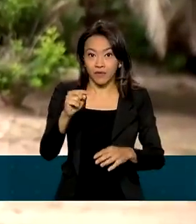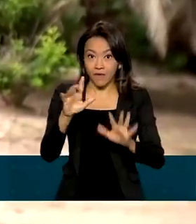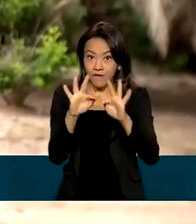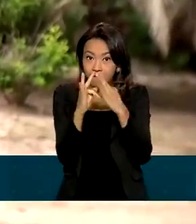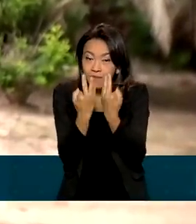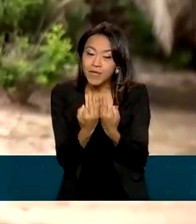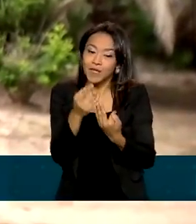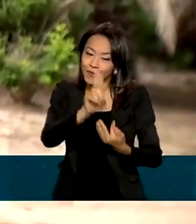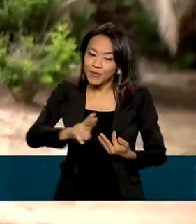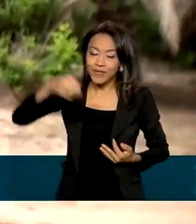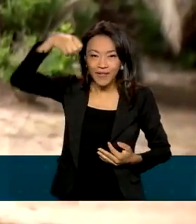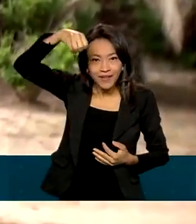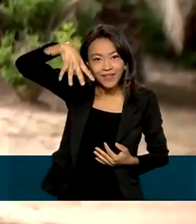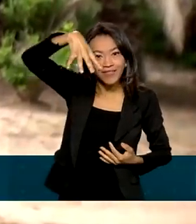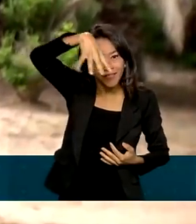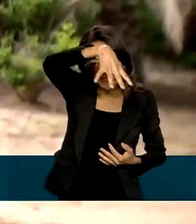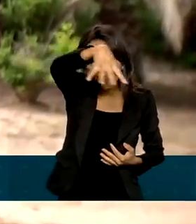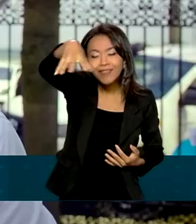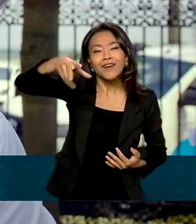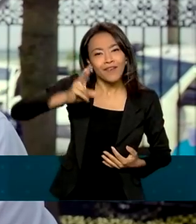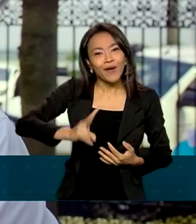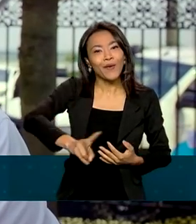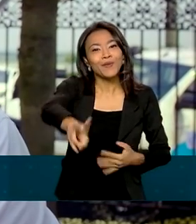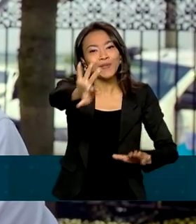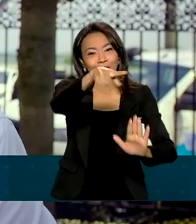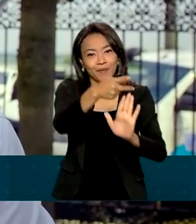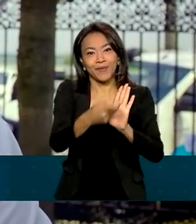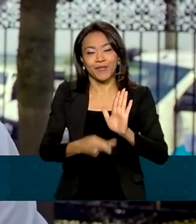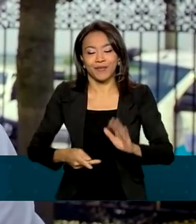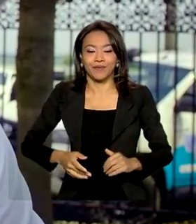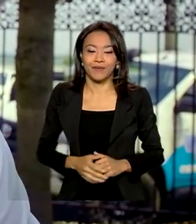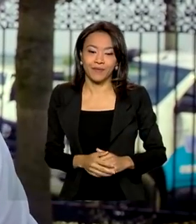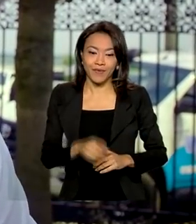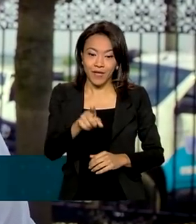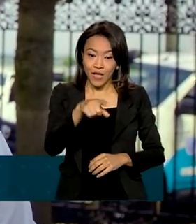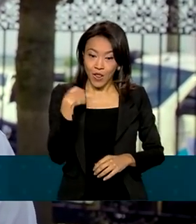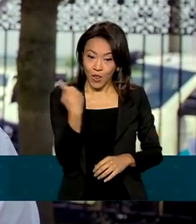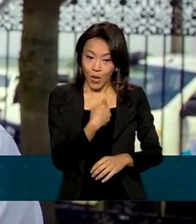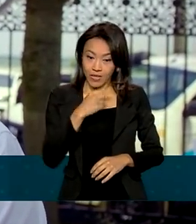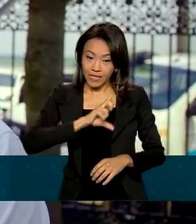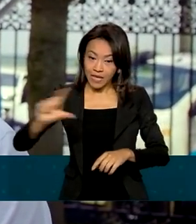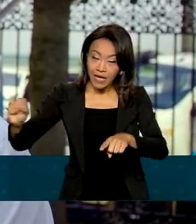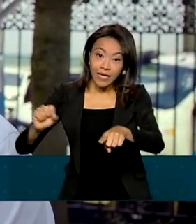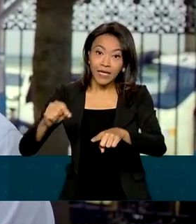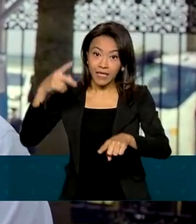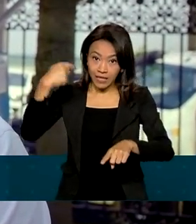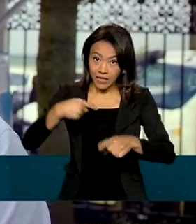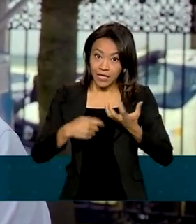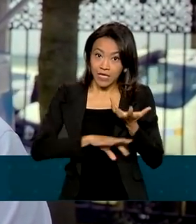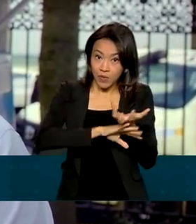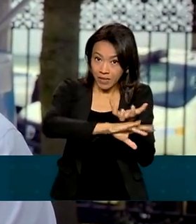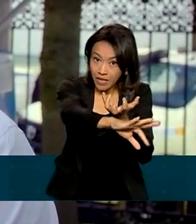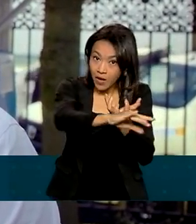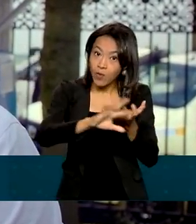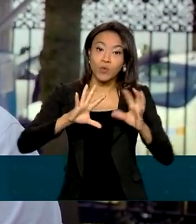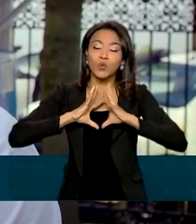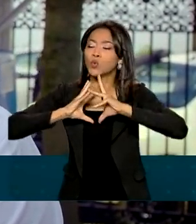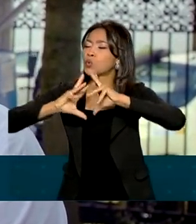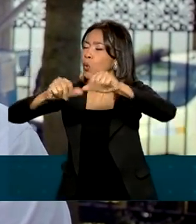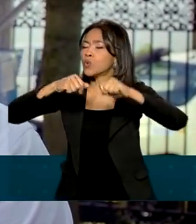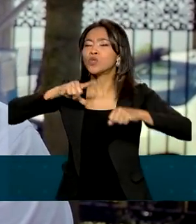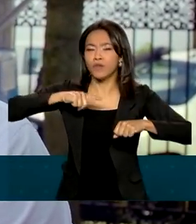projeto vai continuar em toda a região. Só saímos do Pantanal quando todos estiverem ligados. E o projeto Ilumina nunca acaba,